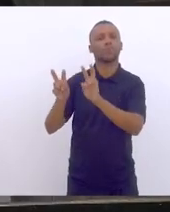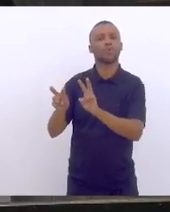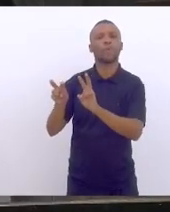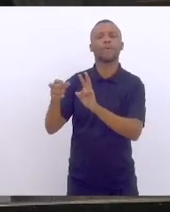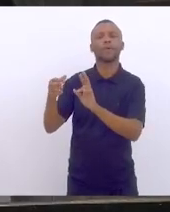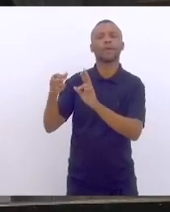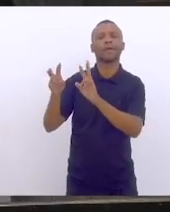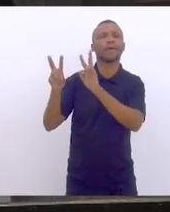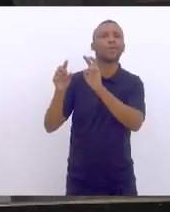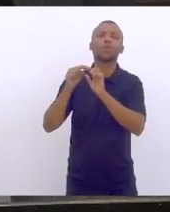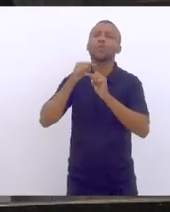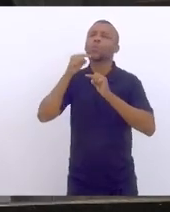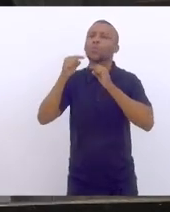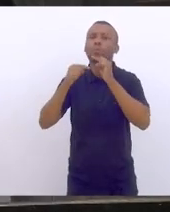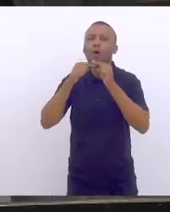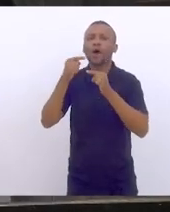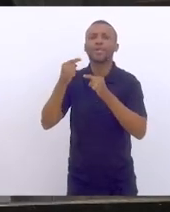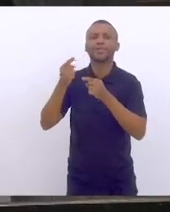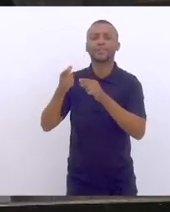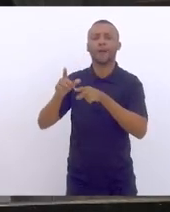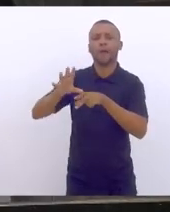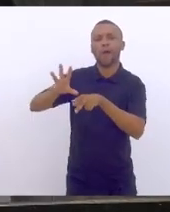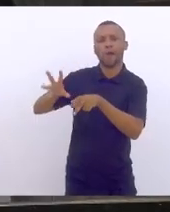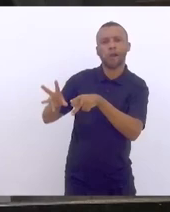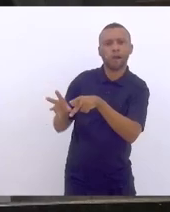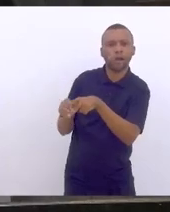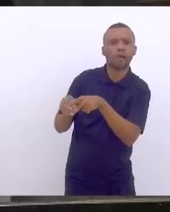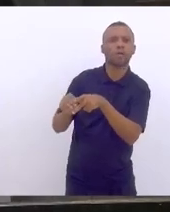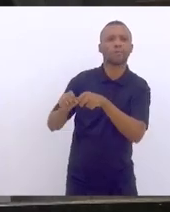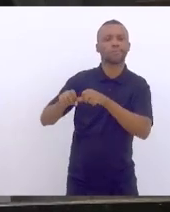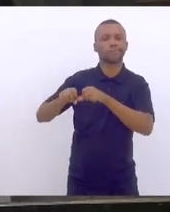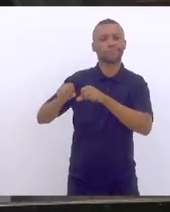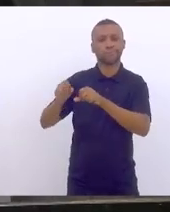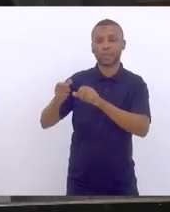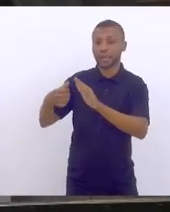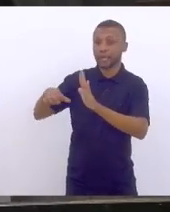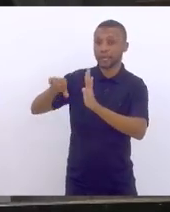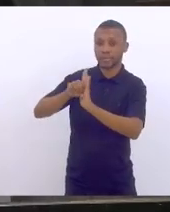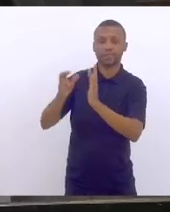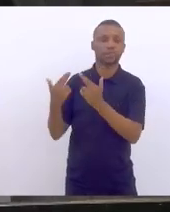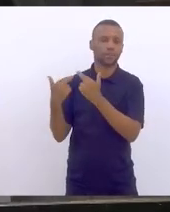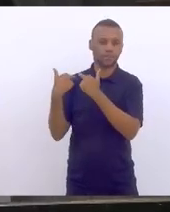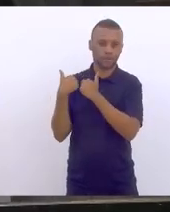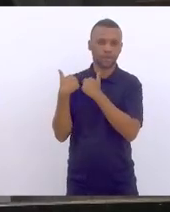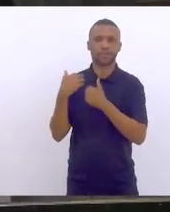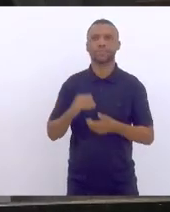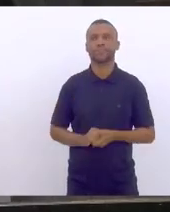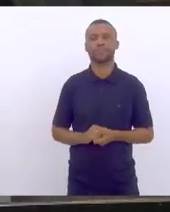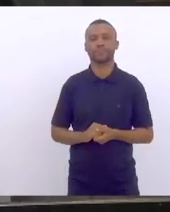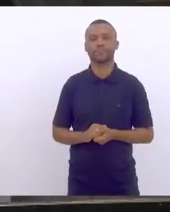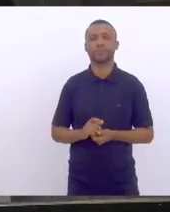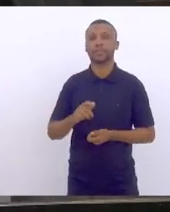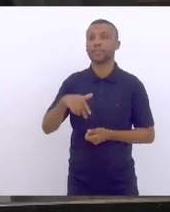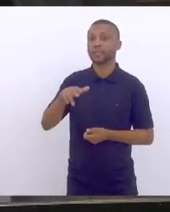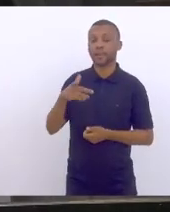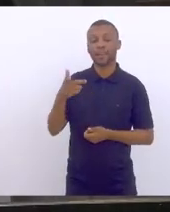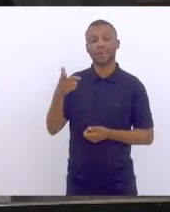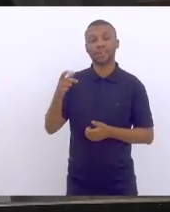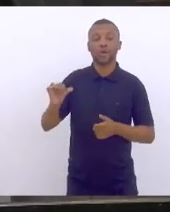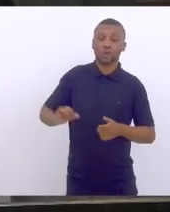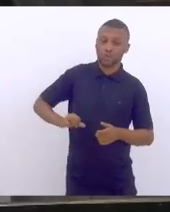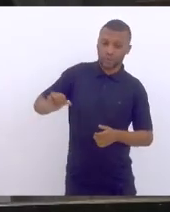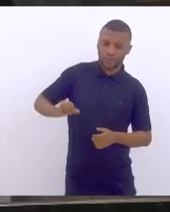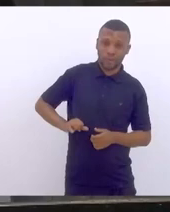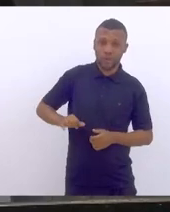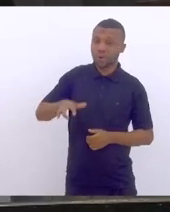aquelas supostas pedaladas fiscais e aquele suposto crime de responsabilidade. Enfim, quem padeceu não foi apenas a Dilma, uma mulher